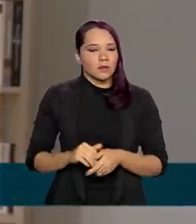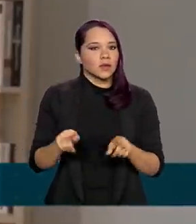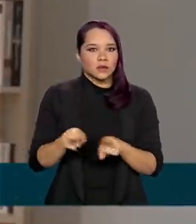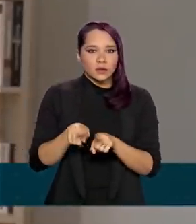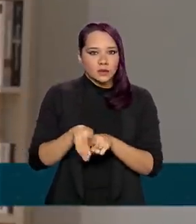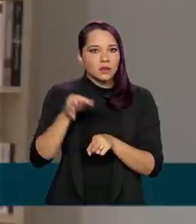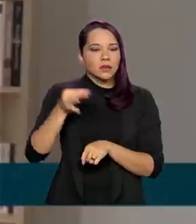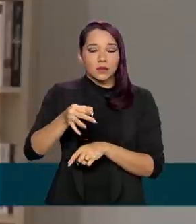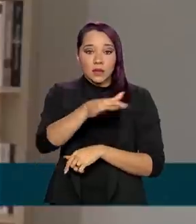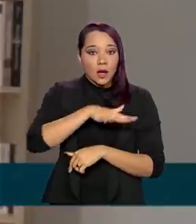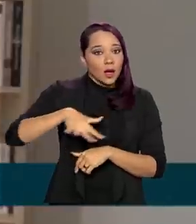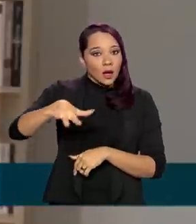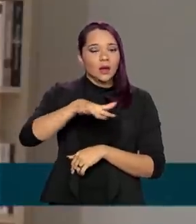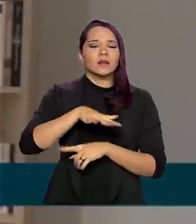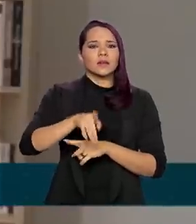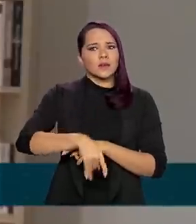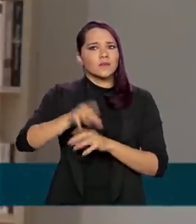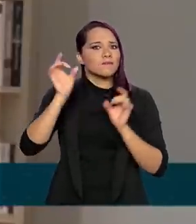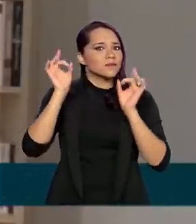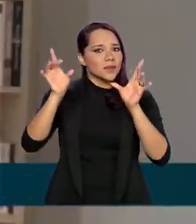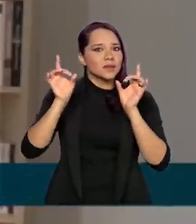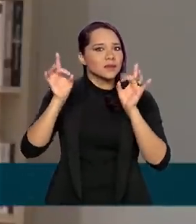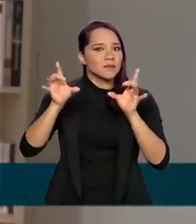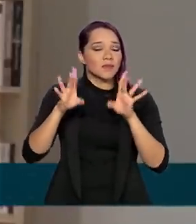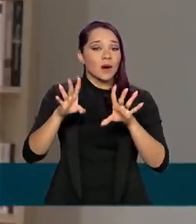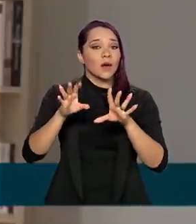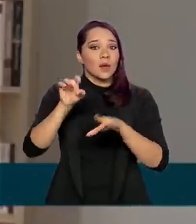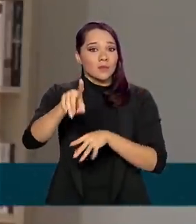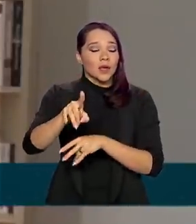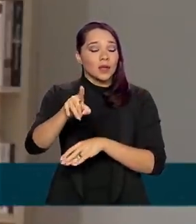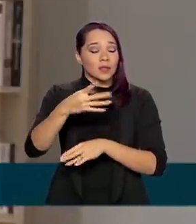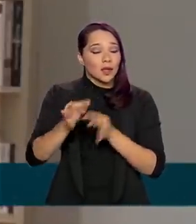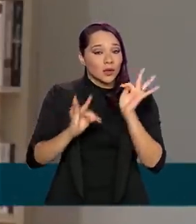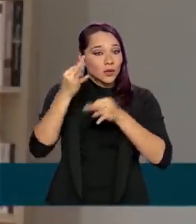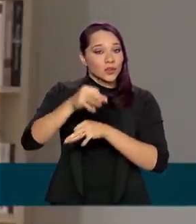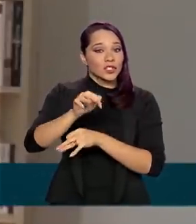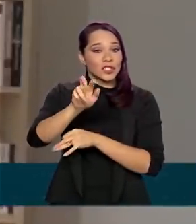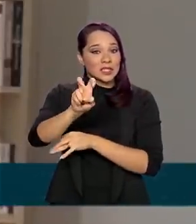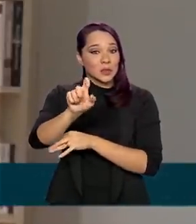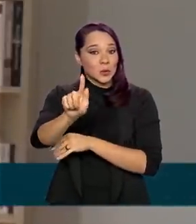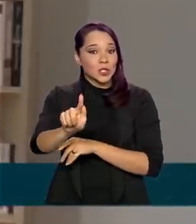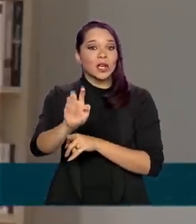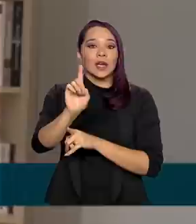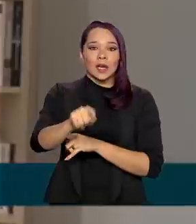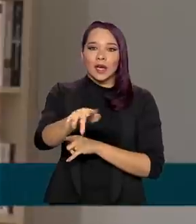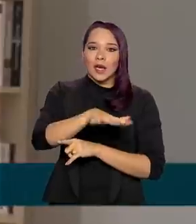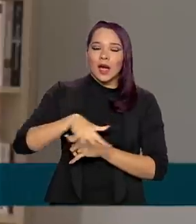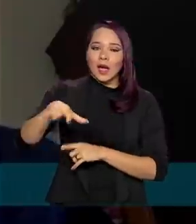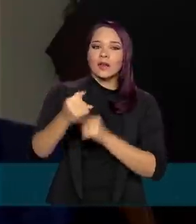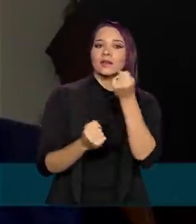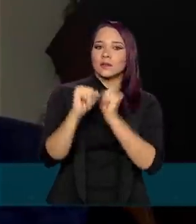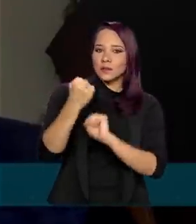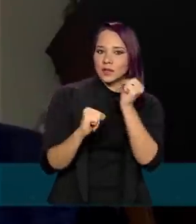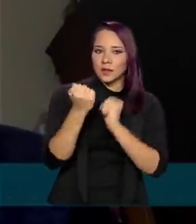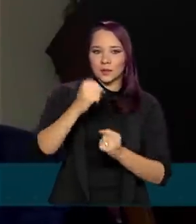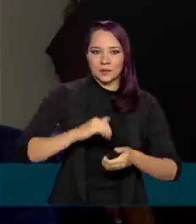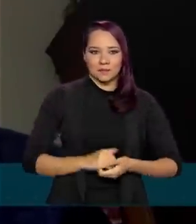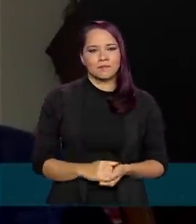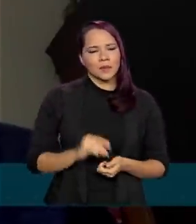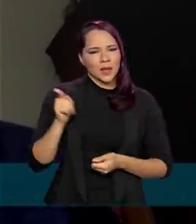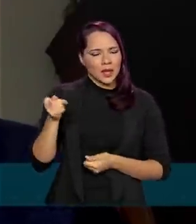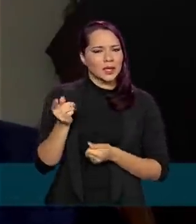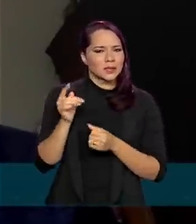de dúvida, o setor que vai ser privilegiado pelo advento dessa tecnologia no Brasil é o setor industrial. Este